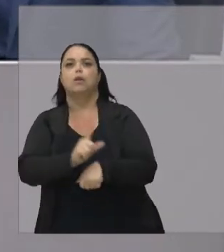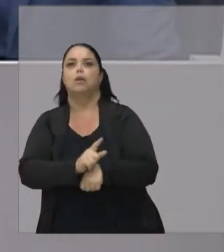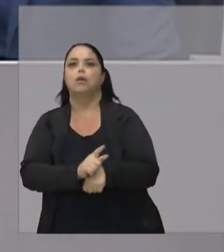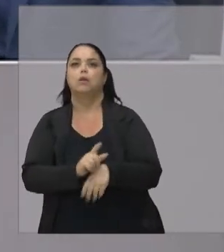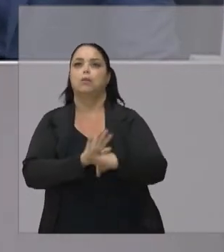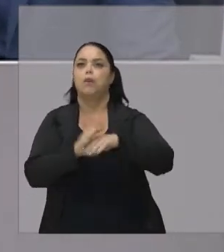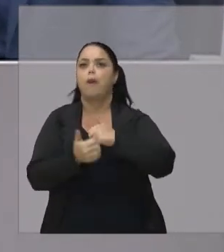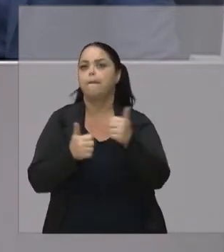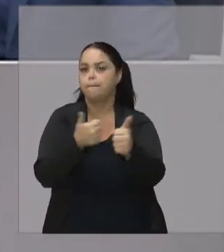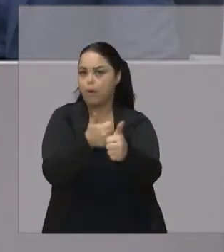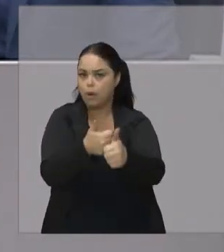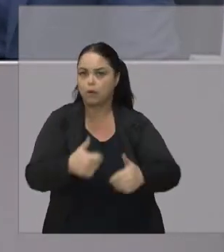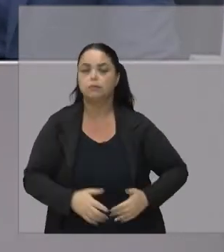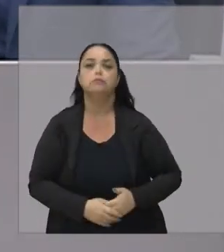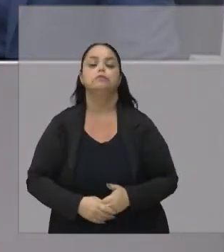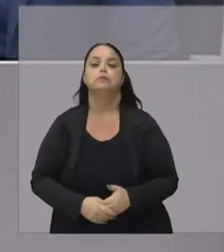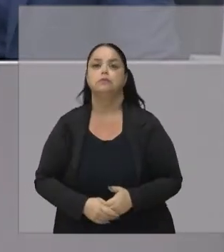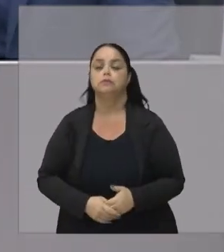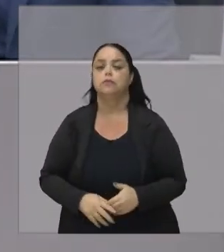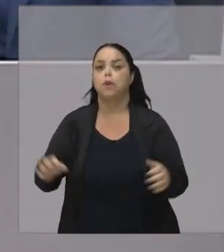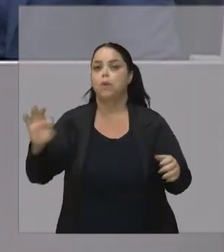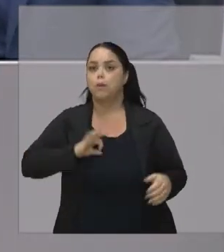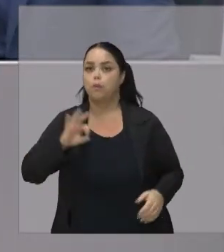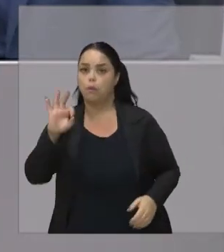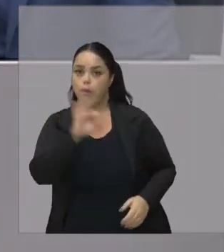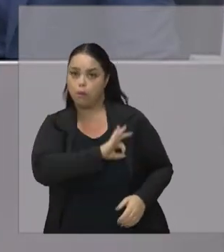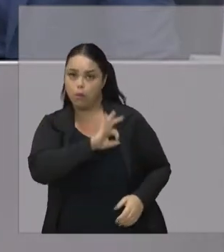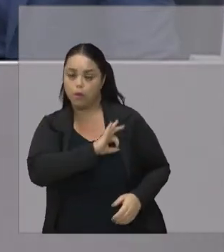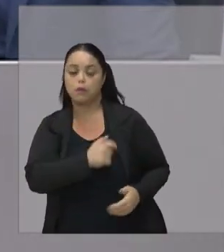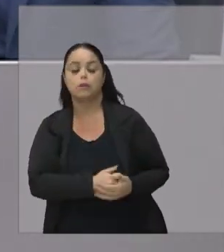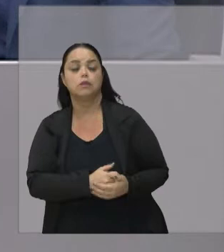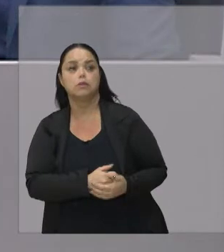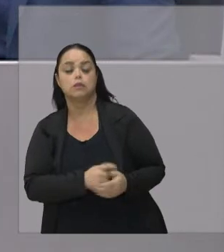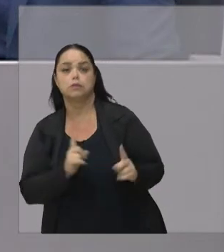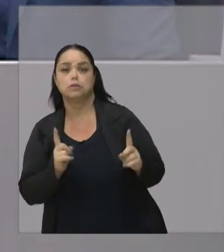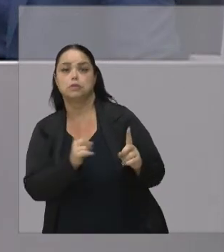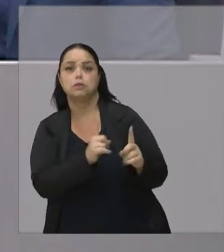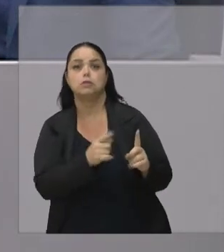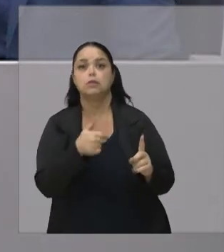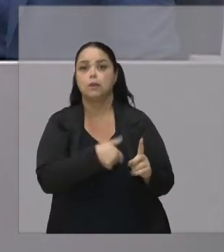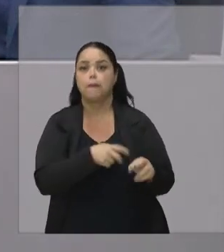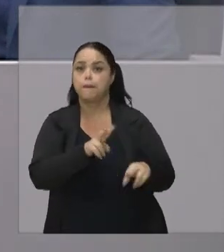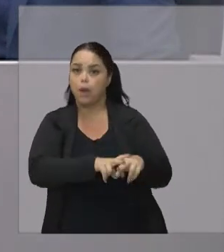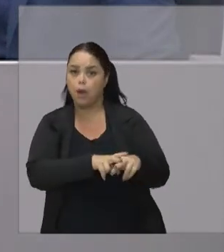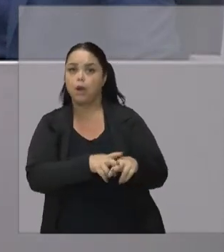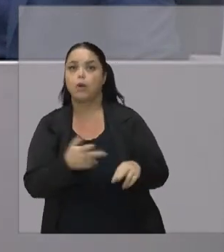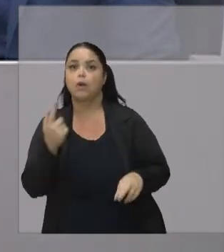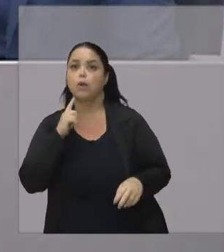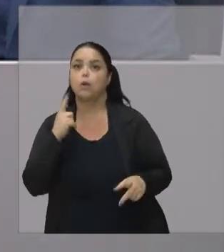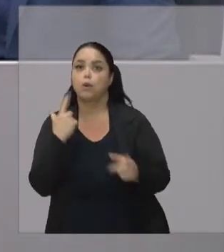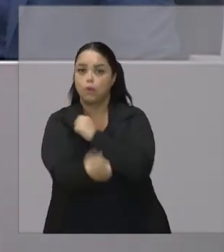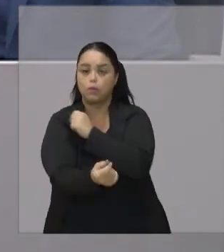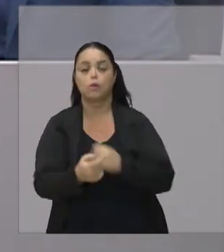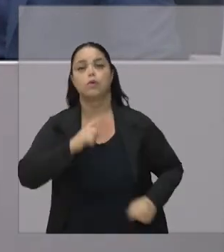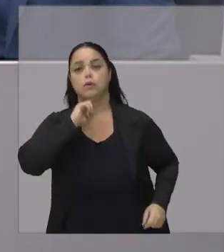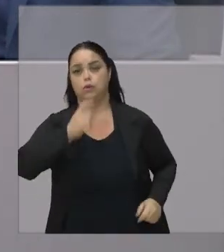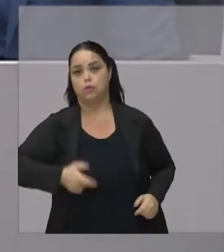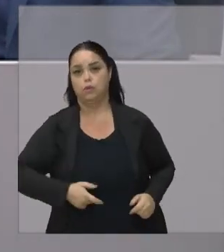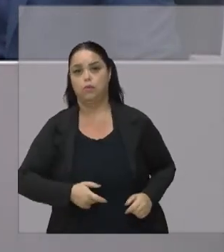E nesse momento A polícia chegou Um deles Esse que está preso Conseguiu correr O outro não